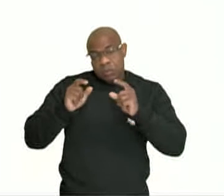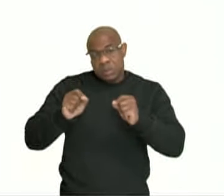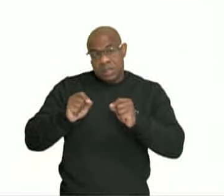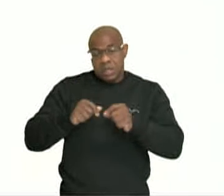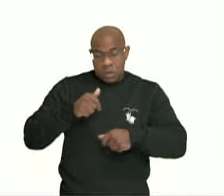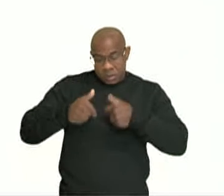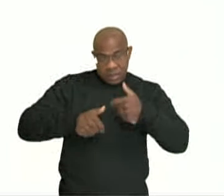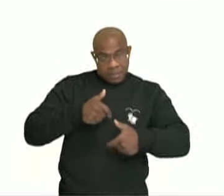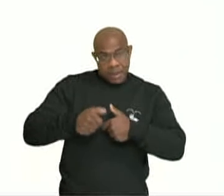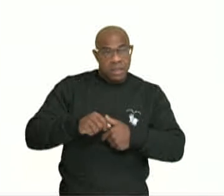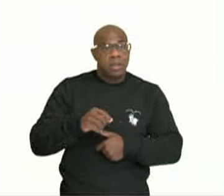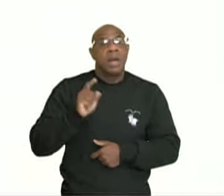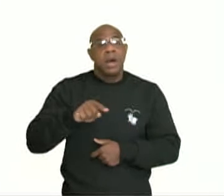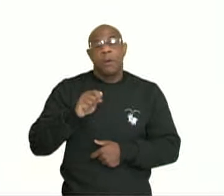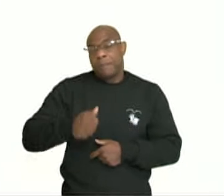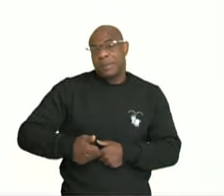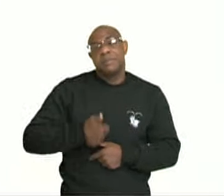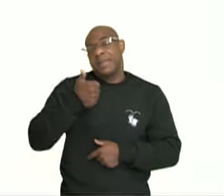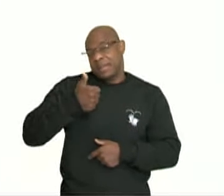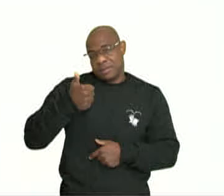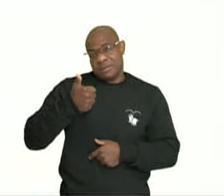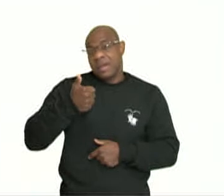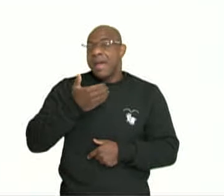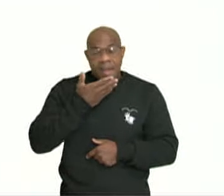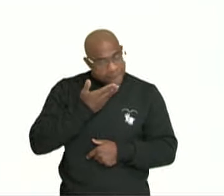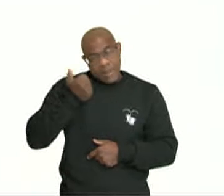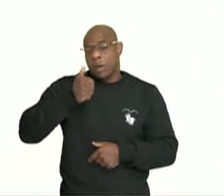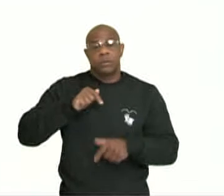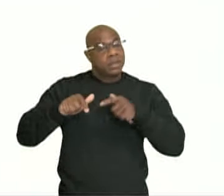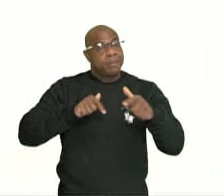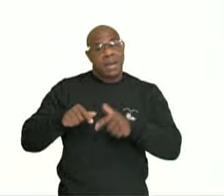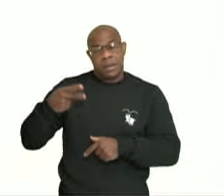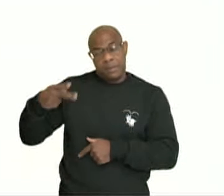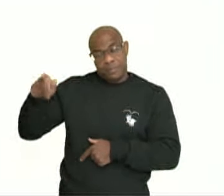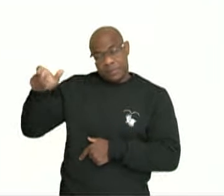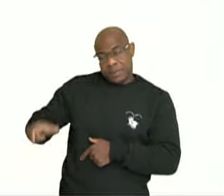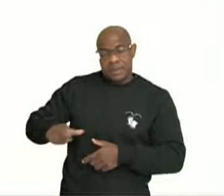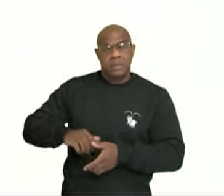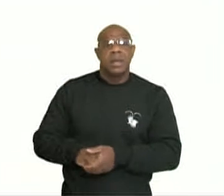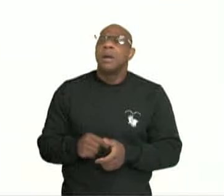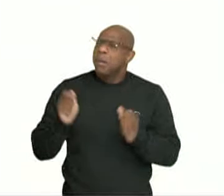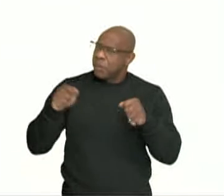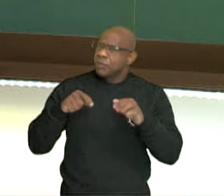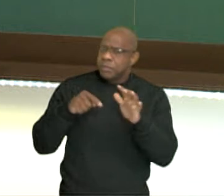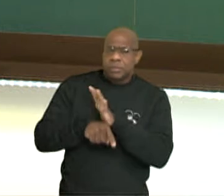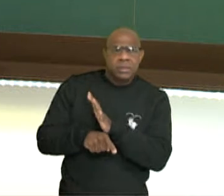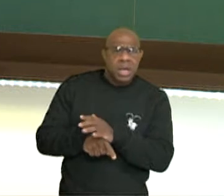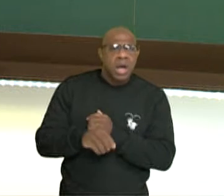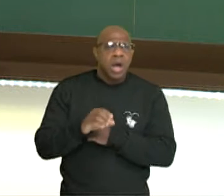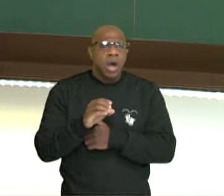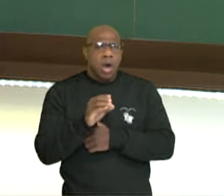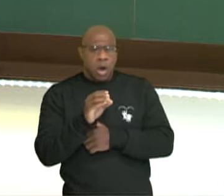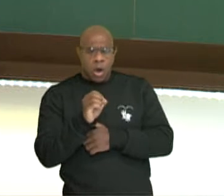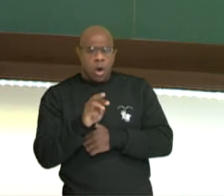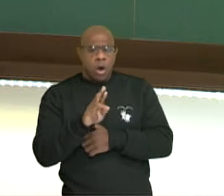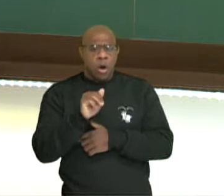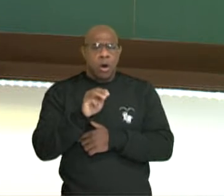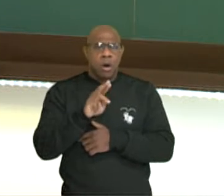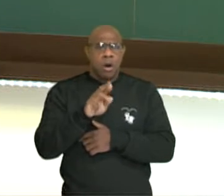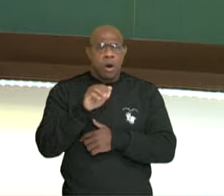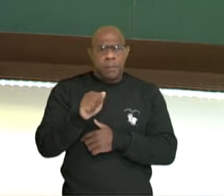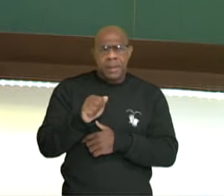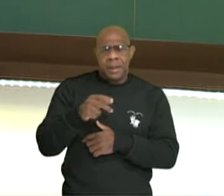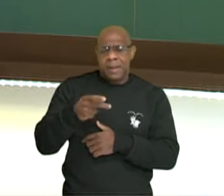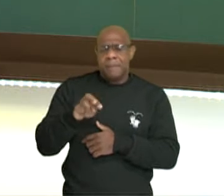a obra é das primeiras em seu gênero. É a melhor obra. Aí, eu posso perguntar, obra-prima e obra-rara são a mesma